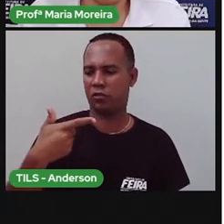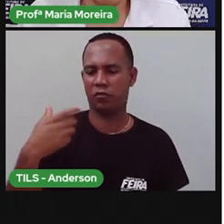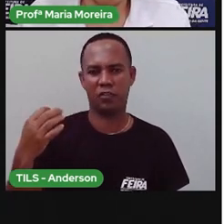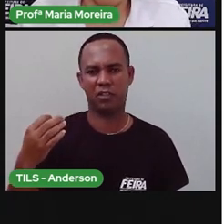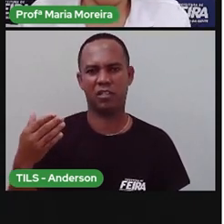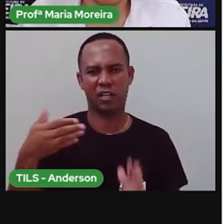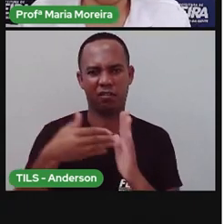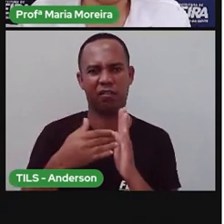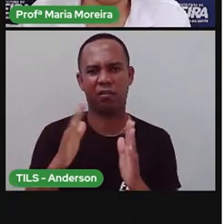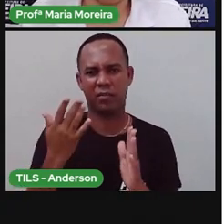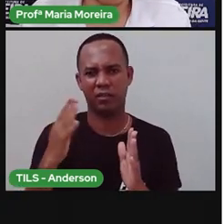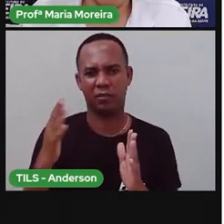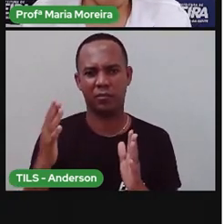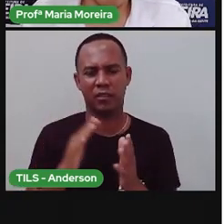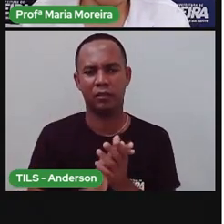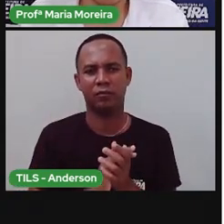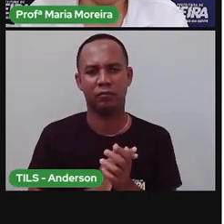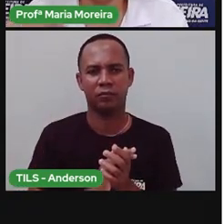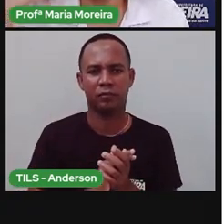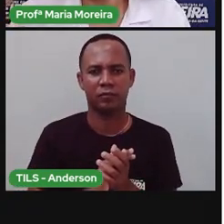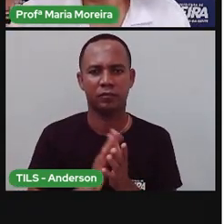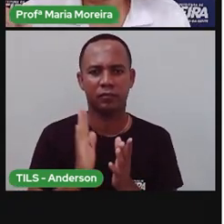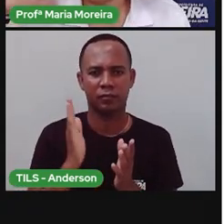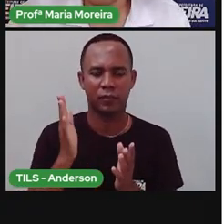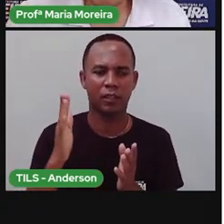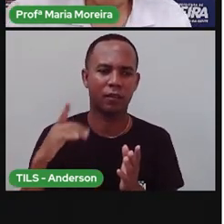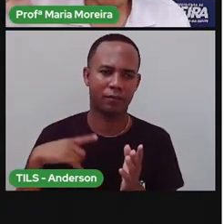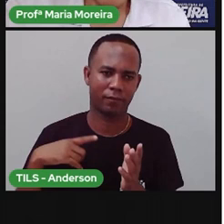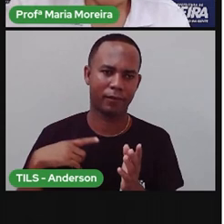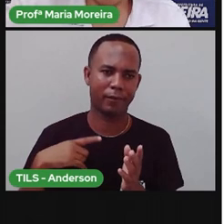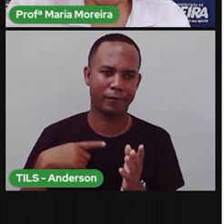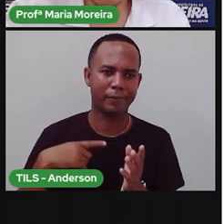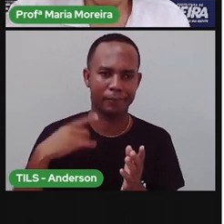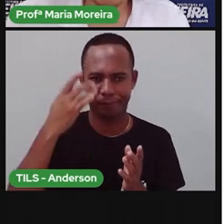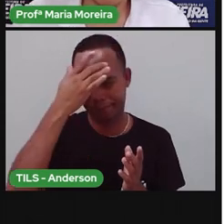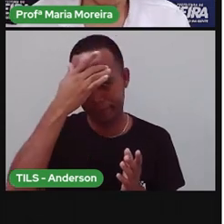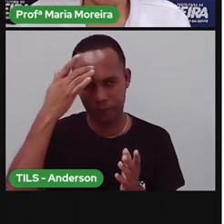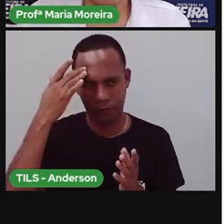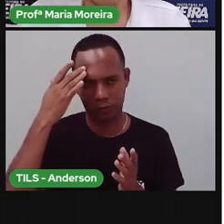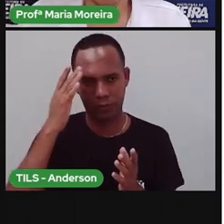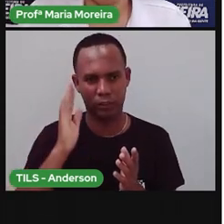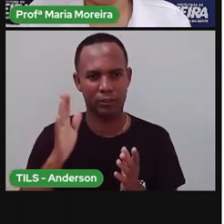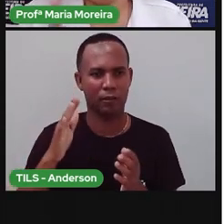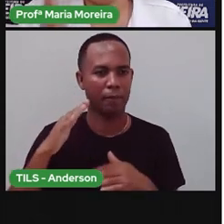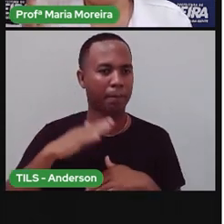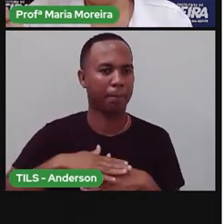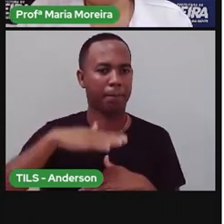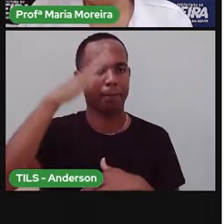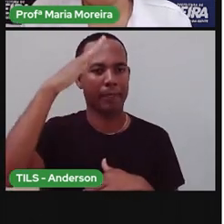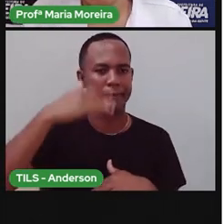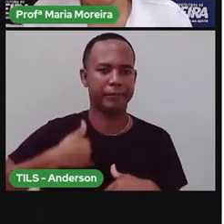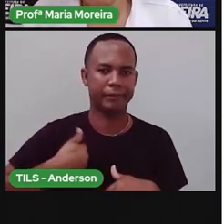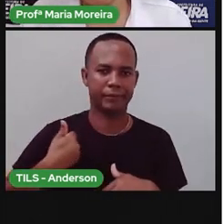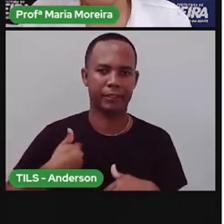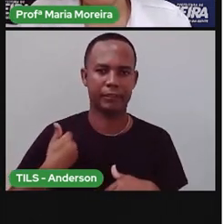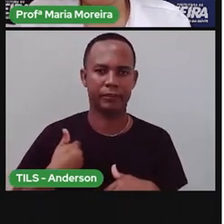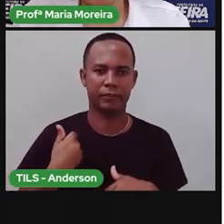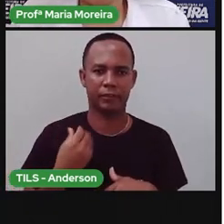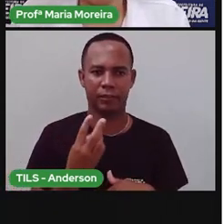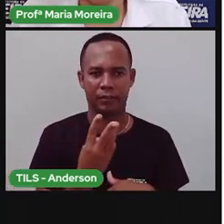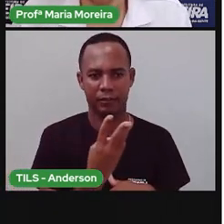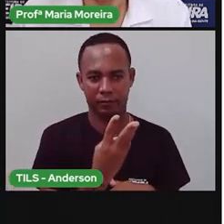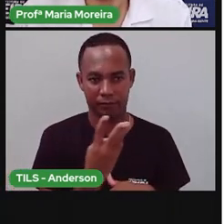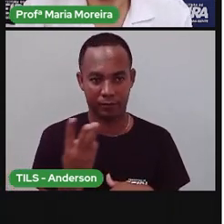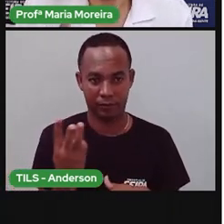Até então, né? E aí tem um livro dos recordes, né? E aí, esse número pode ser atualizado. Então, são três seres vivos, né?